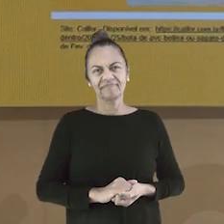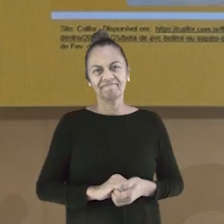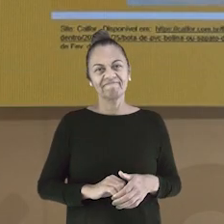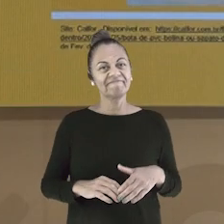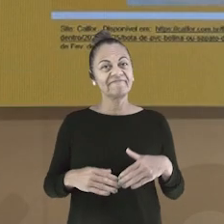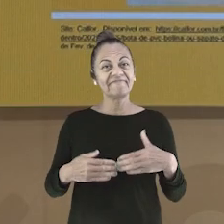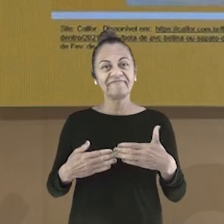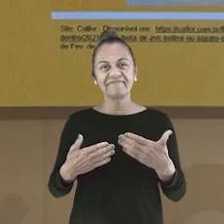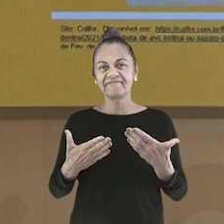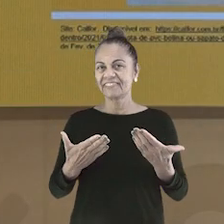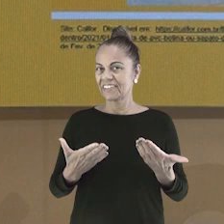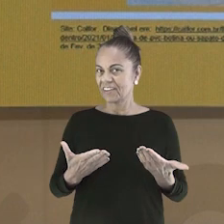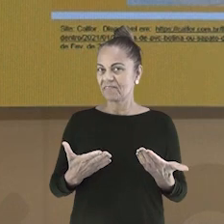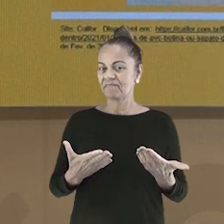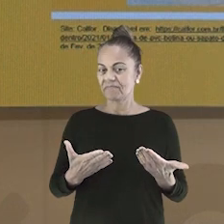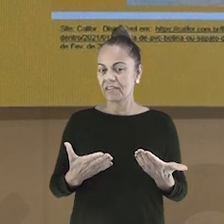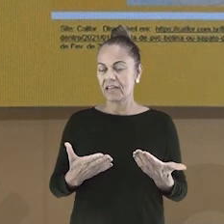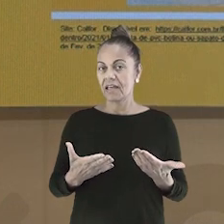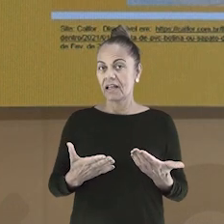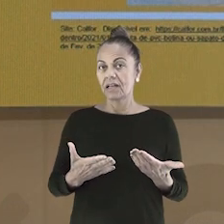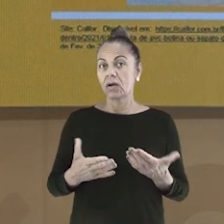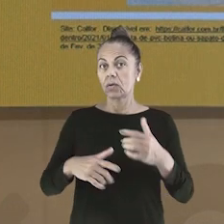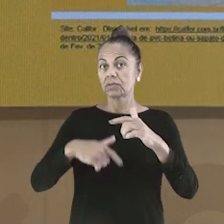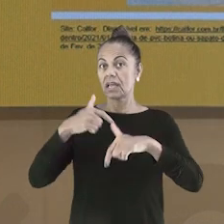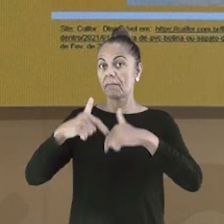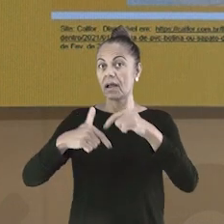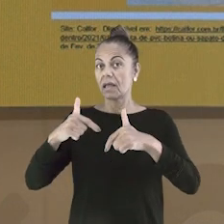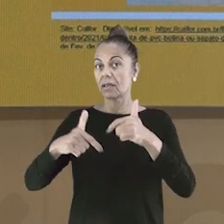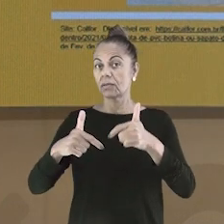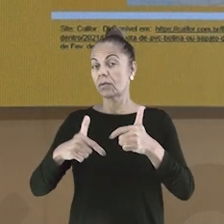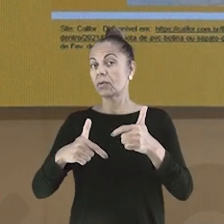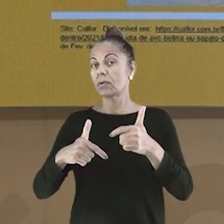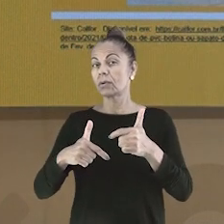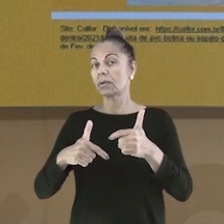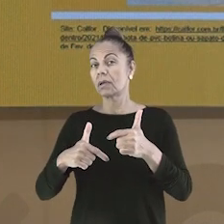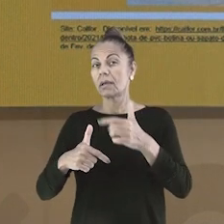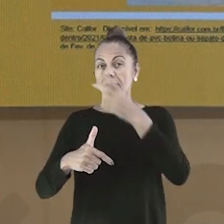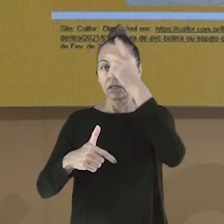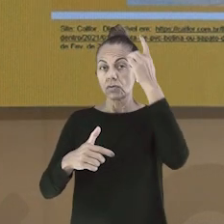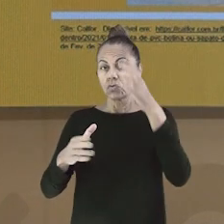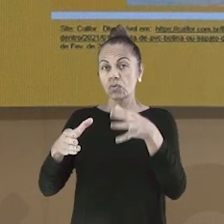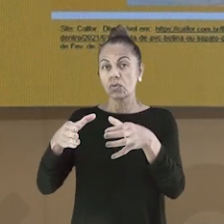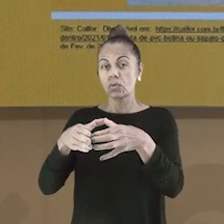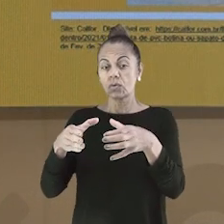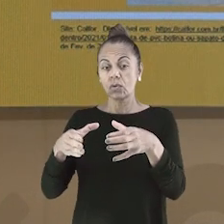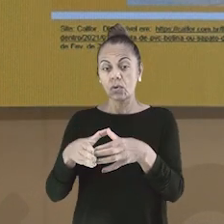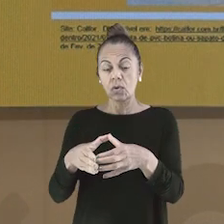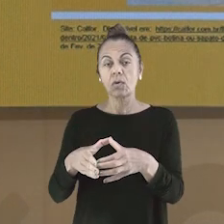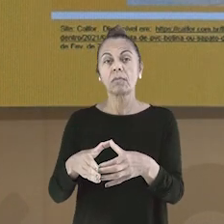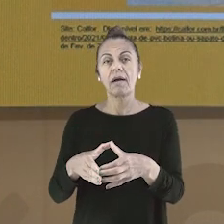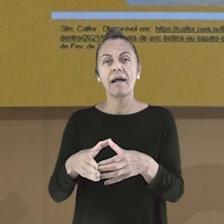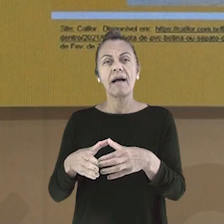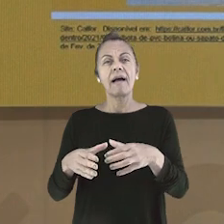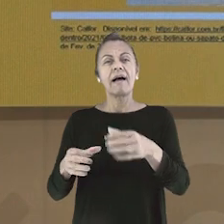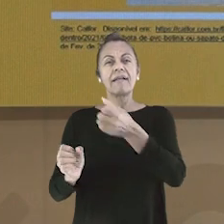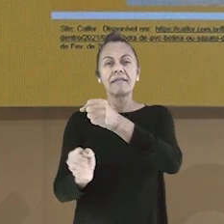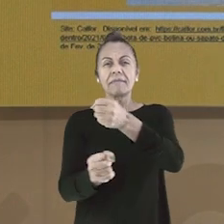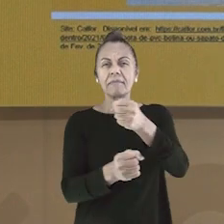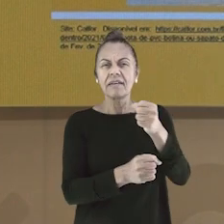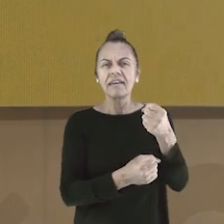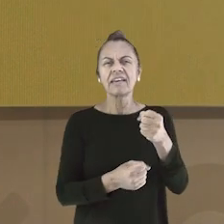Então, temos os trabalhadores da empresa geral, da construção civil, do jardineiro, entre outros.